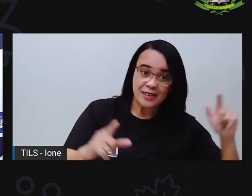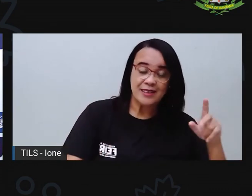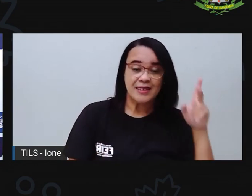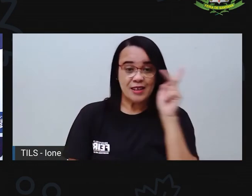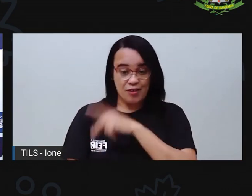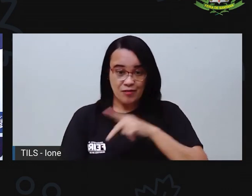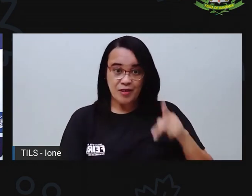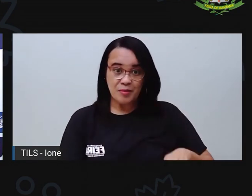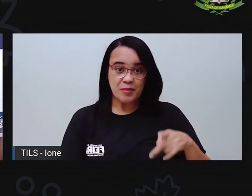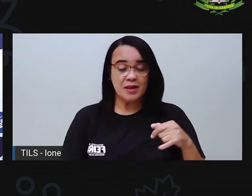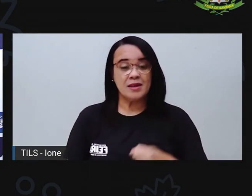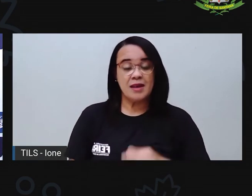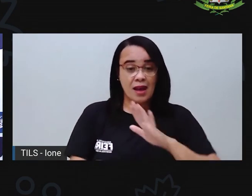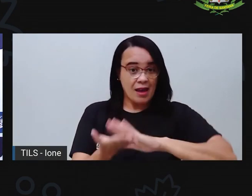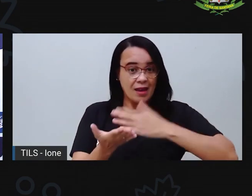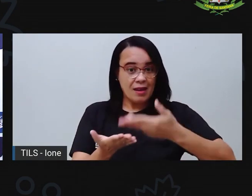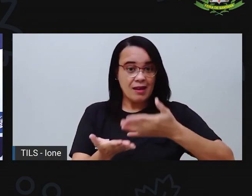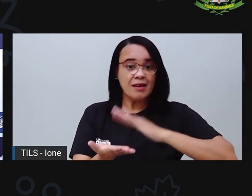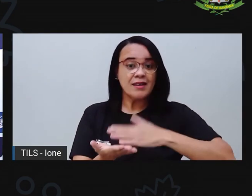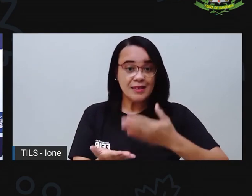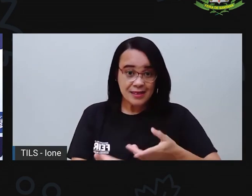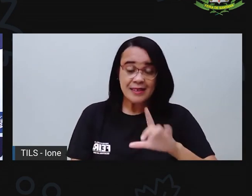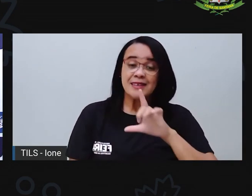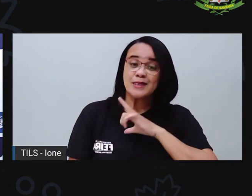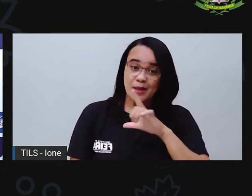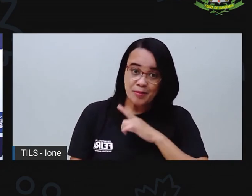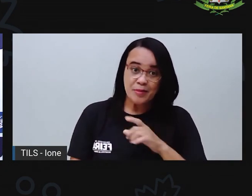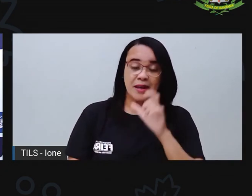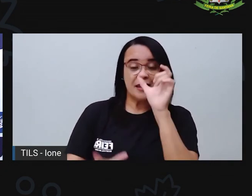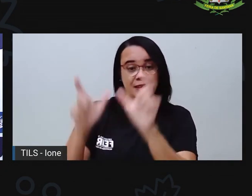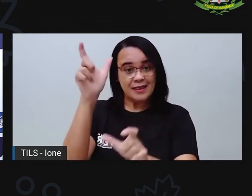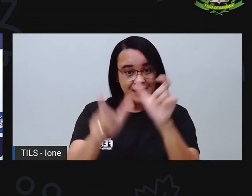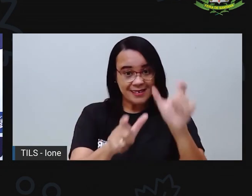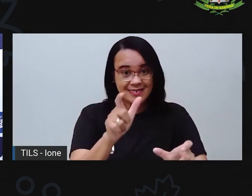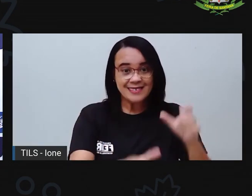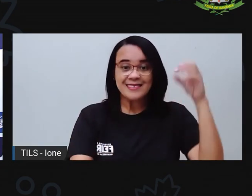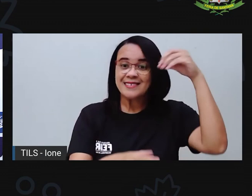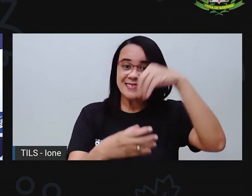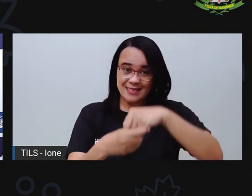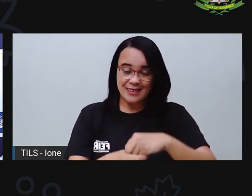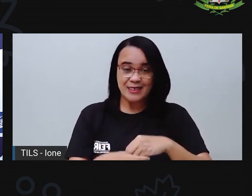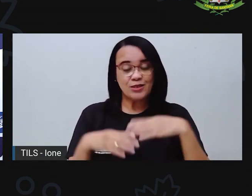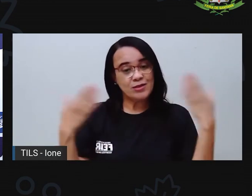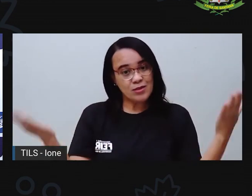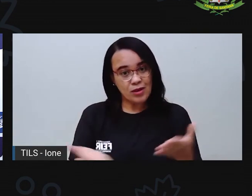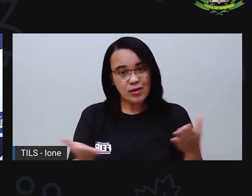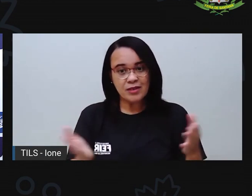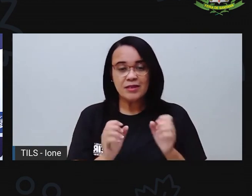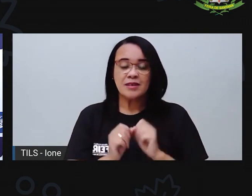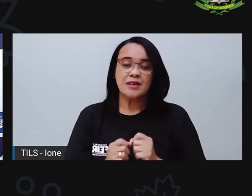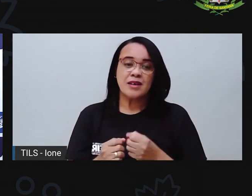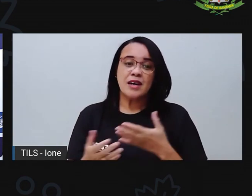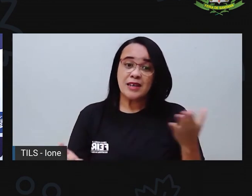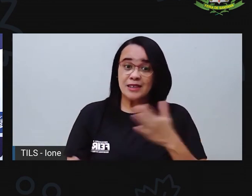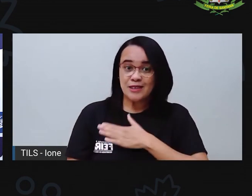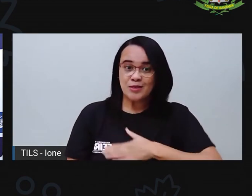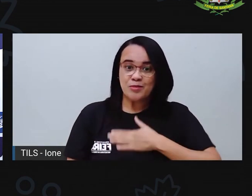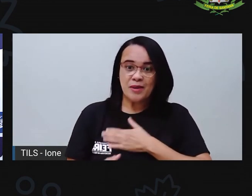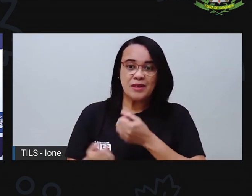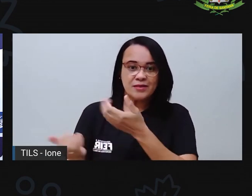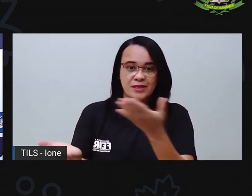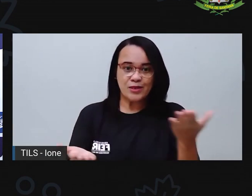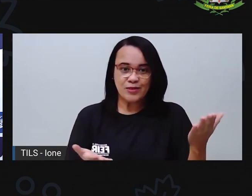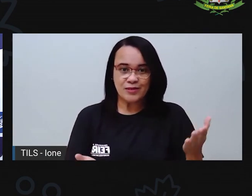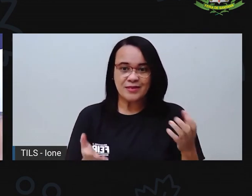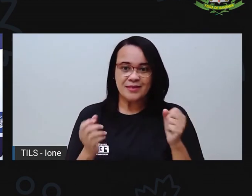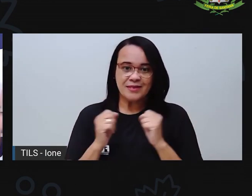família, né, seja harmoniosa. Tá certo, gente? Então, é isso. A gente vai ficando por aqui. Espero que vocês tenham curtido essa aula. Tá bom? A se